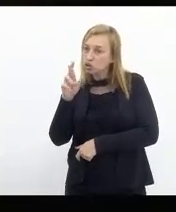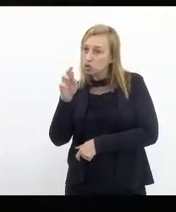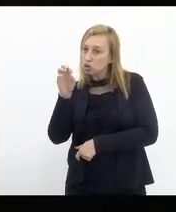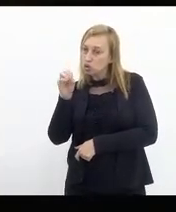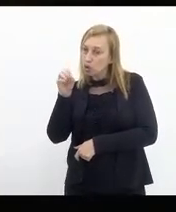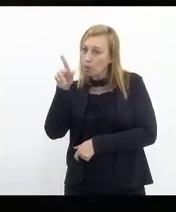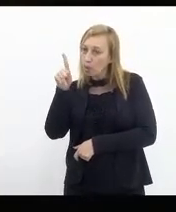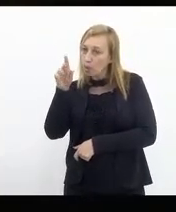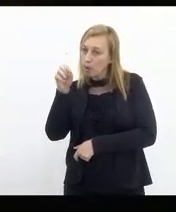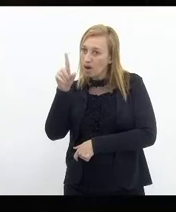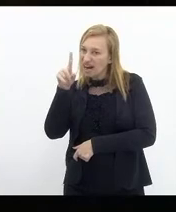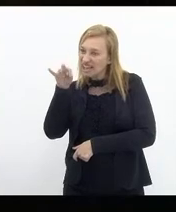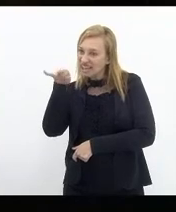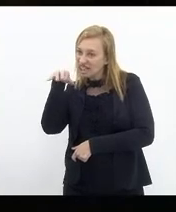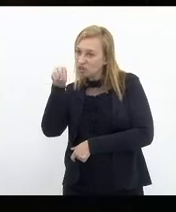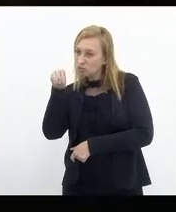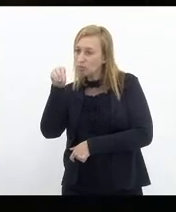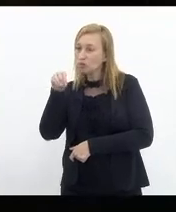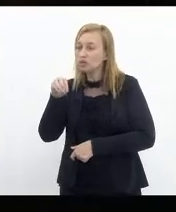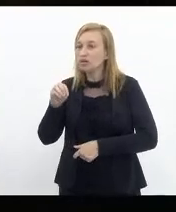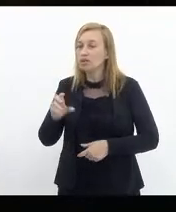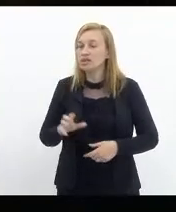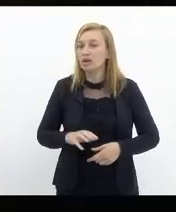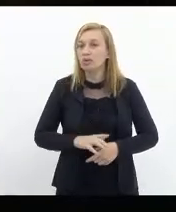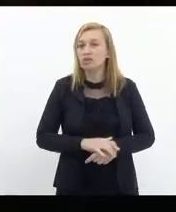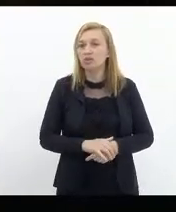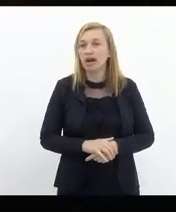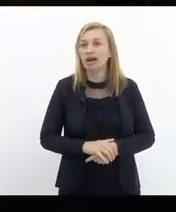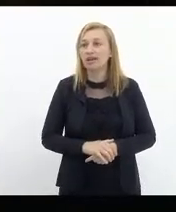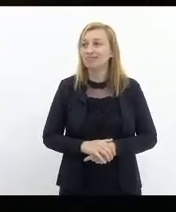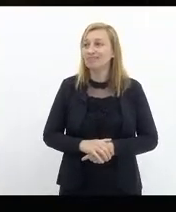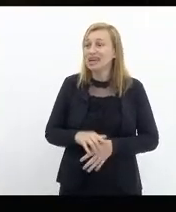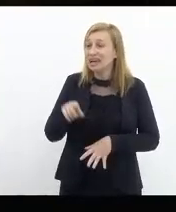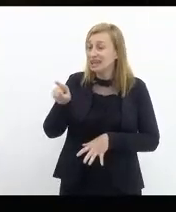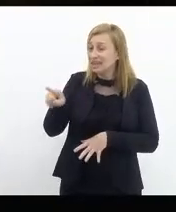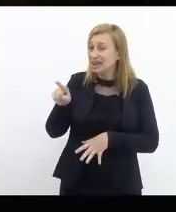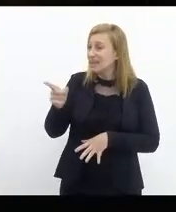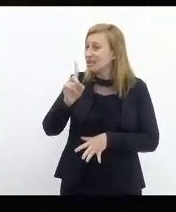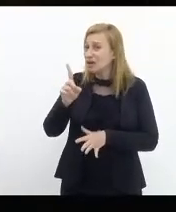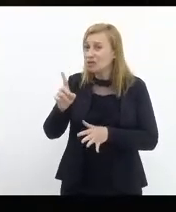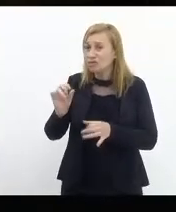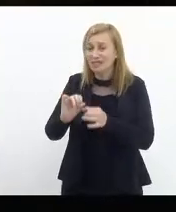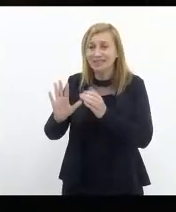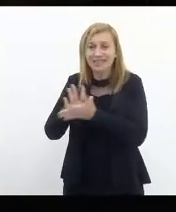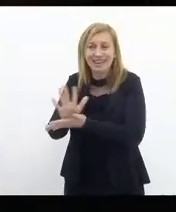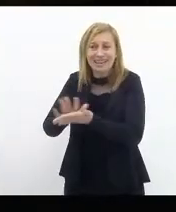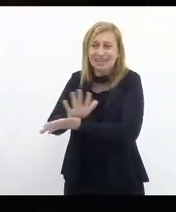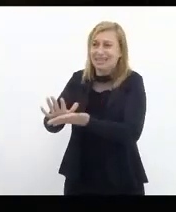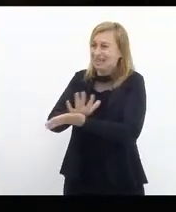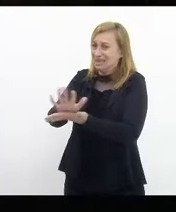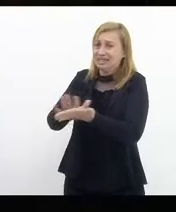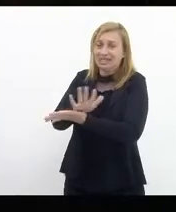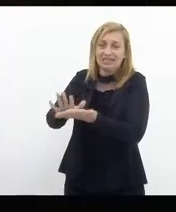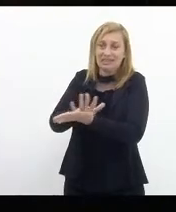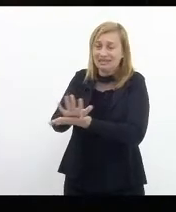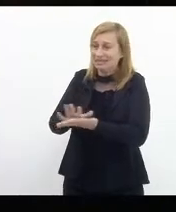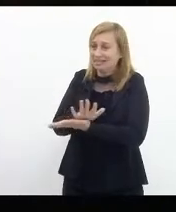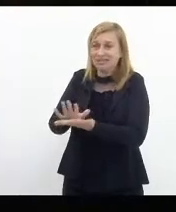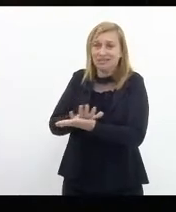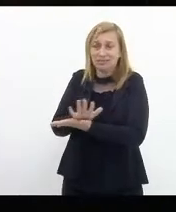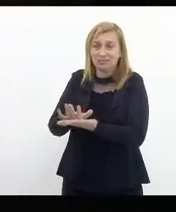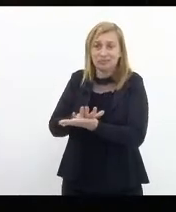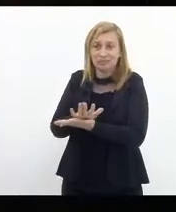é inadmissível aquilo dali ser colocado em prática. Sem ter, inclusive,